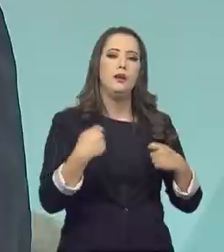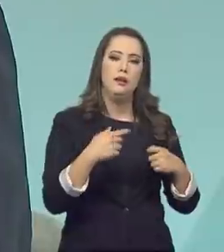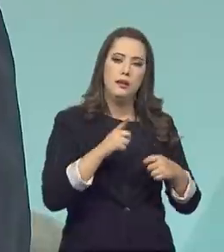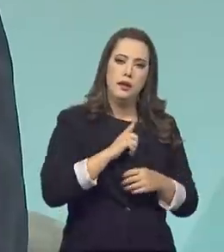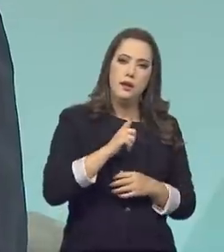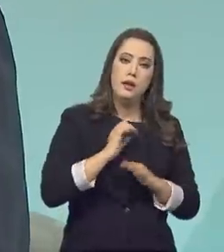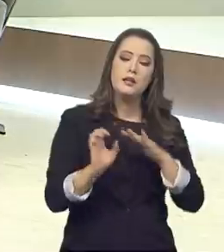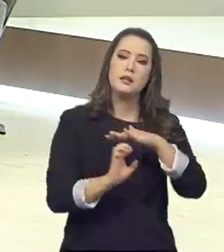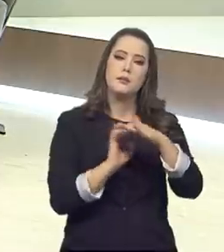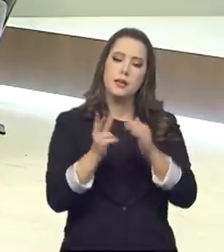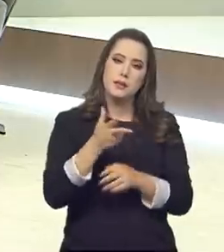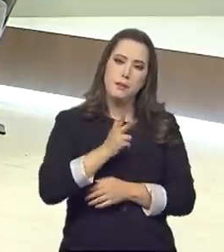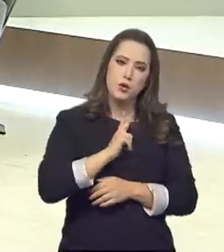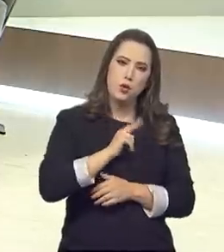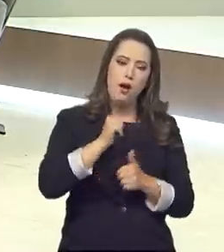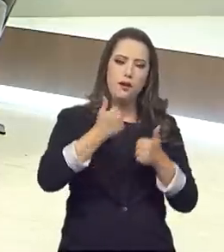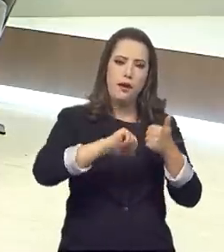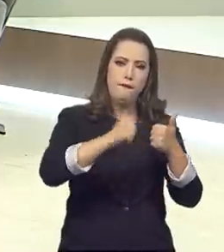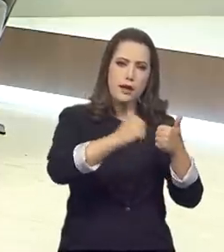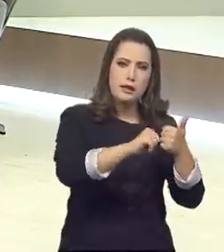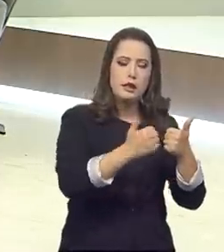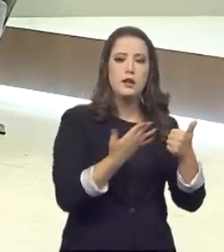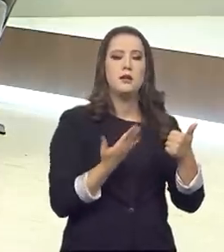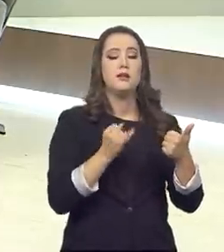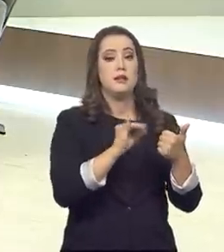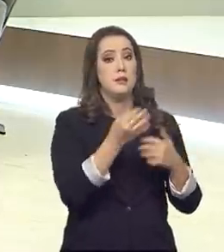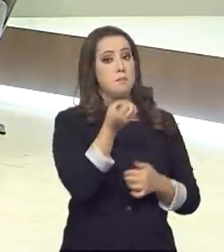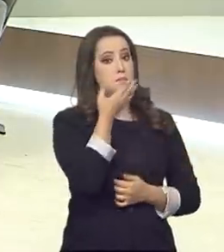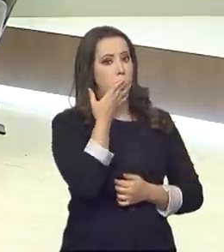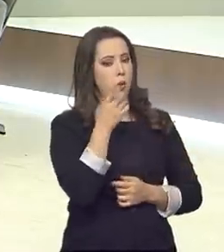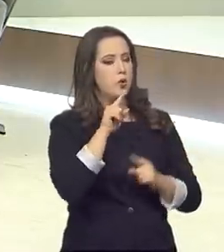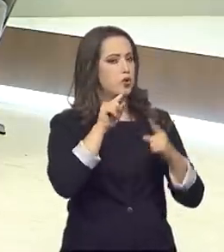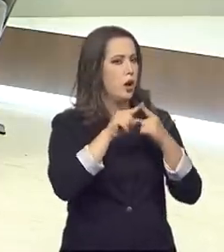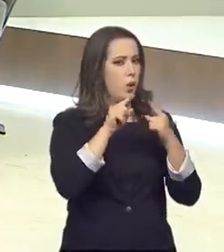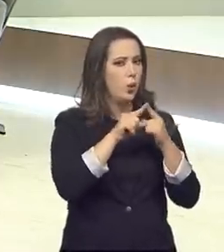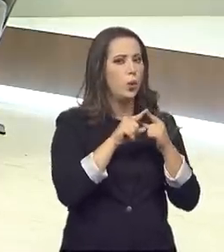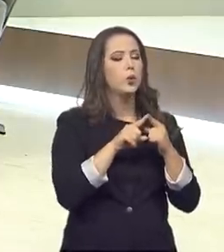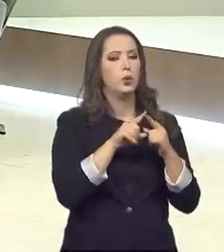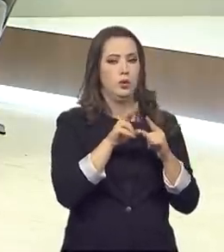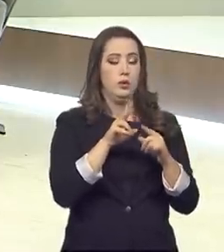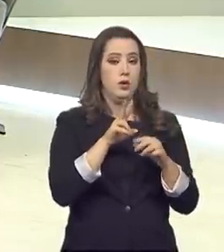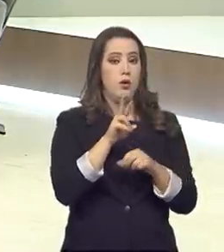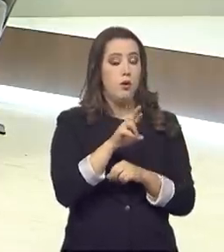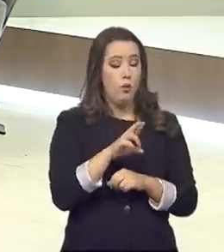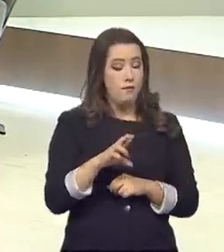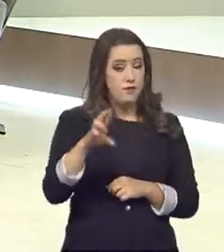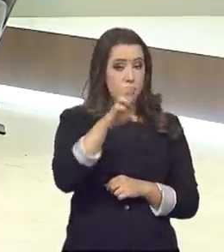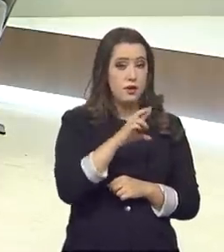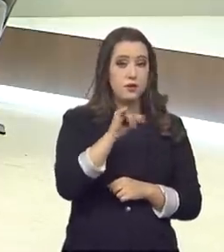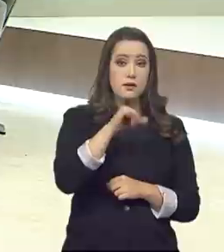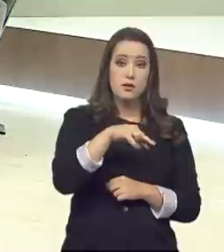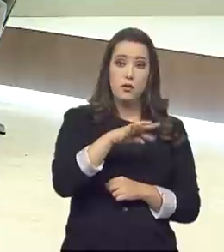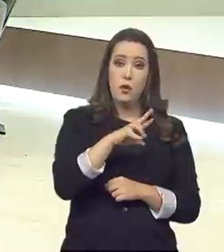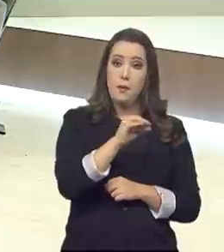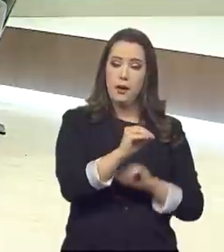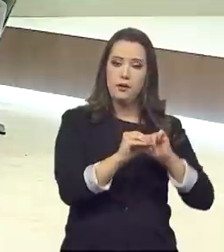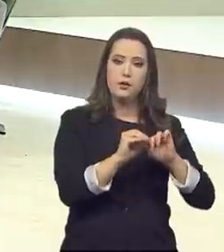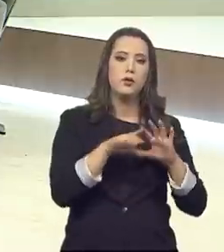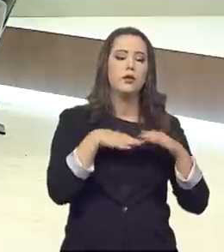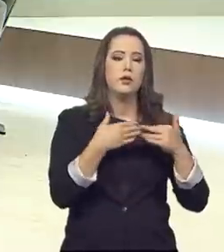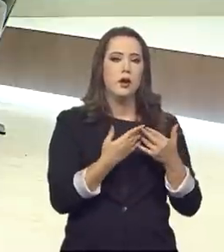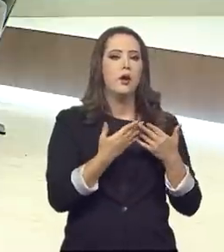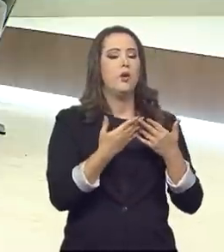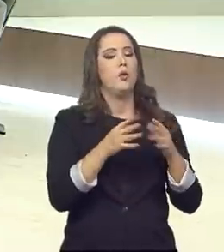organismos privados que fazem essa avaliação, os laboratórios, tudo isso acreditado pelo Inmetro dentro do sistema de governança. Com isso, um setor